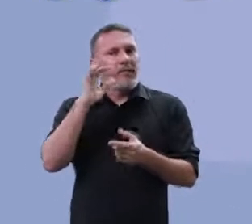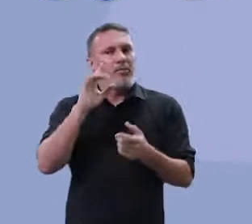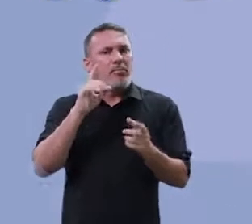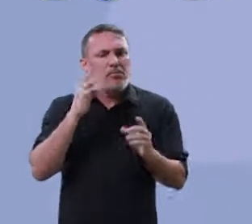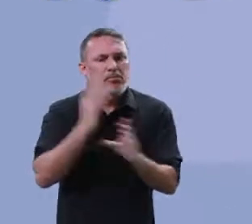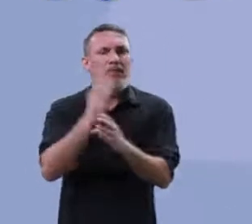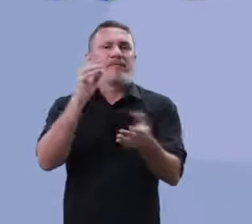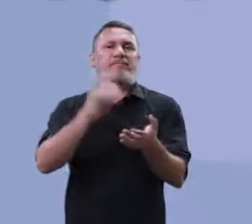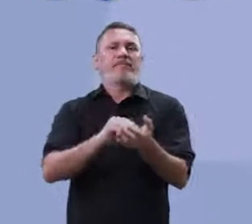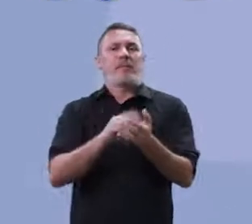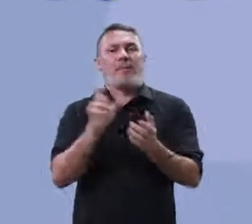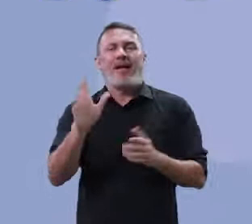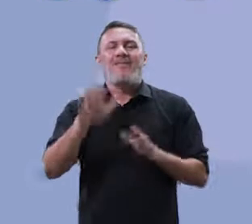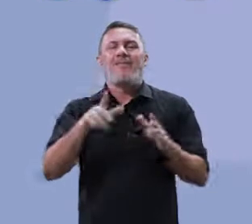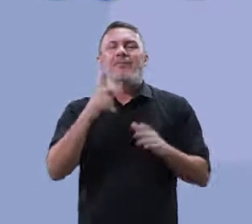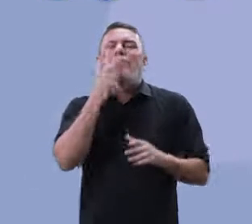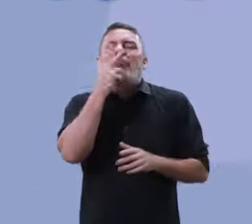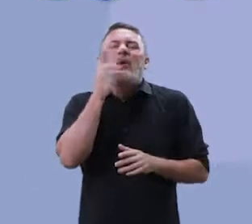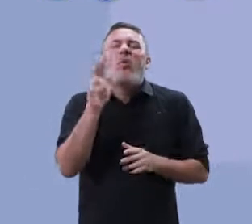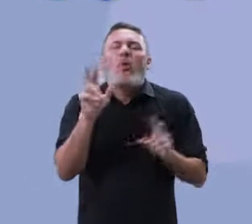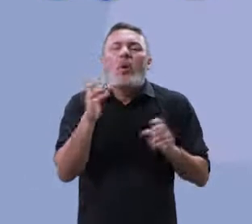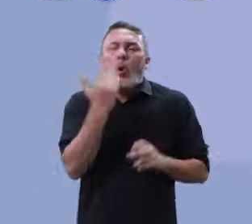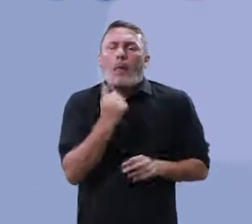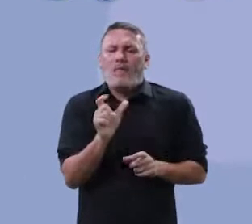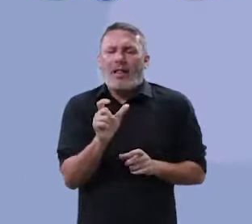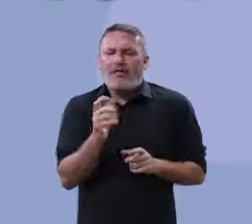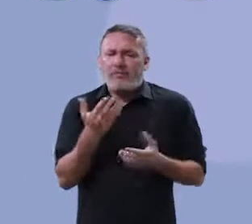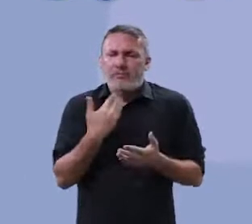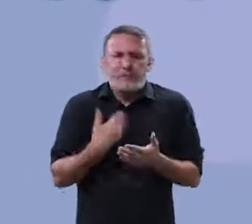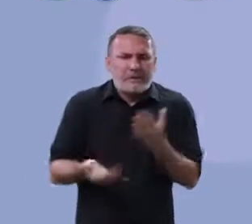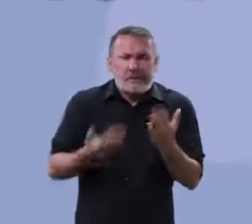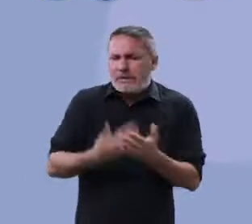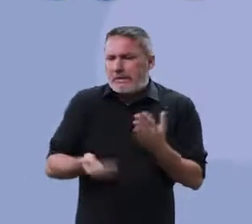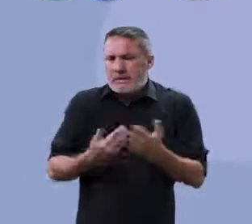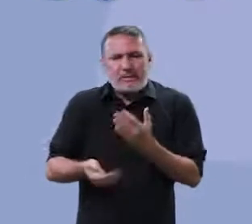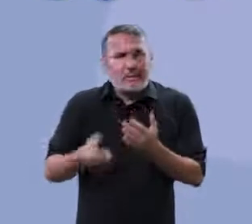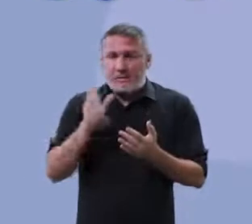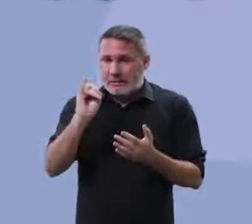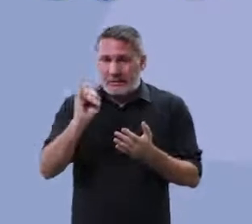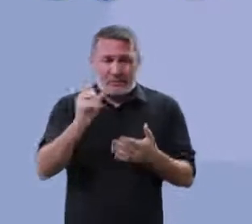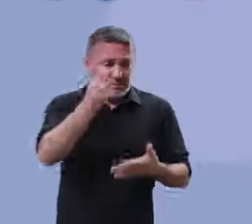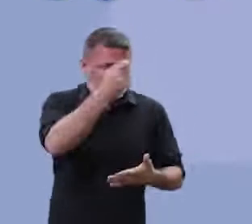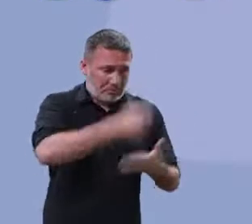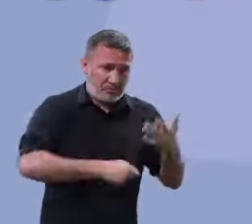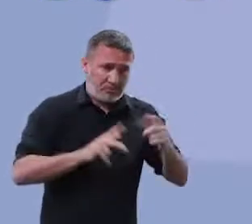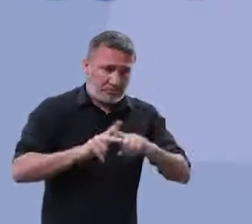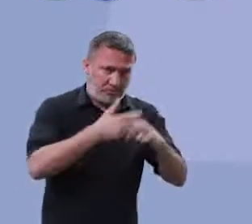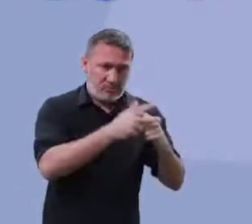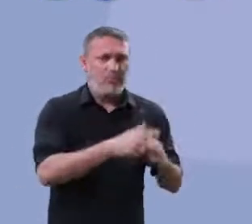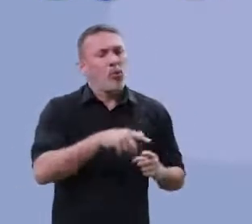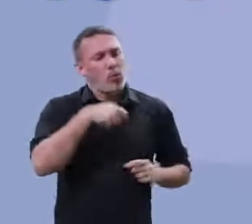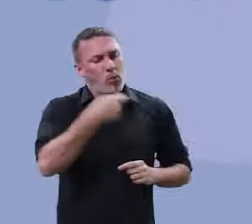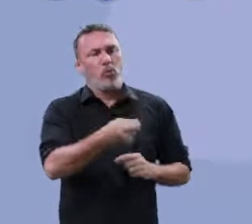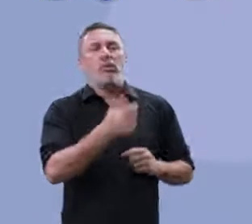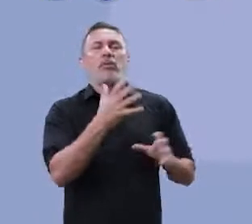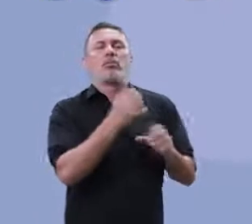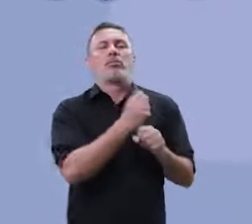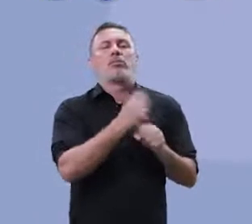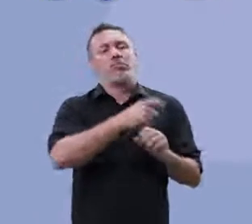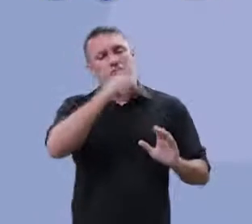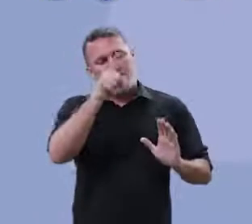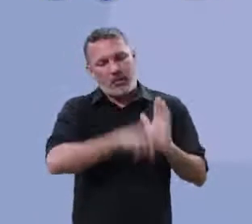ausência de palavras, né? Ai, comi uma palavra aqui, prof, desculpa. Isso aí, eles vão contabilizar como um erro.